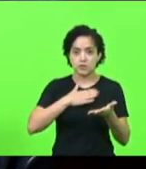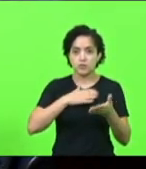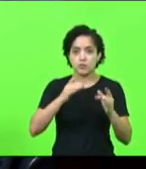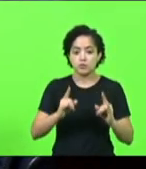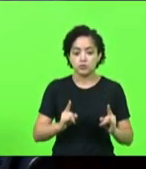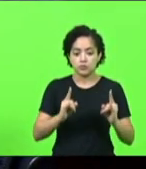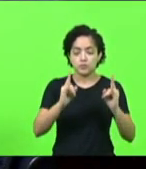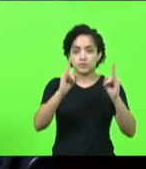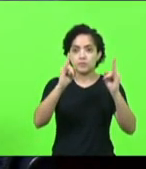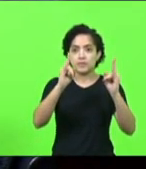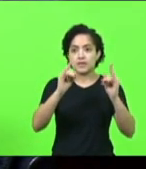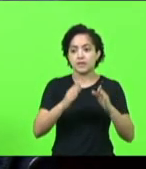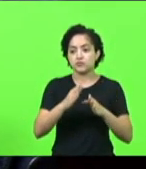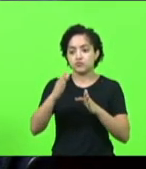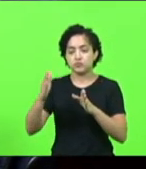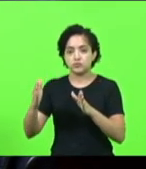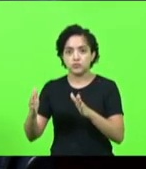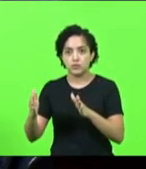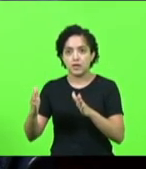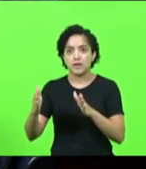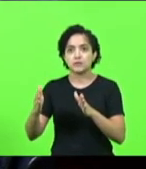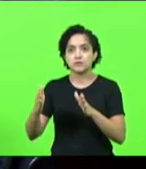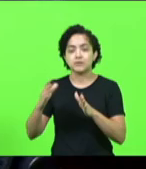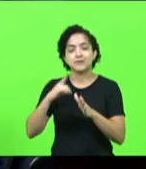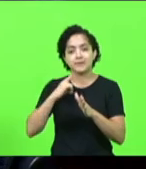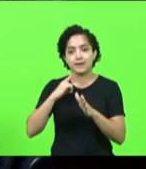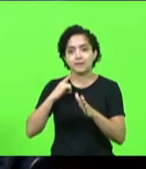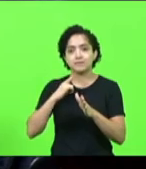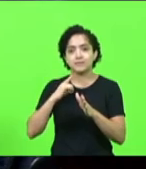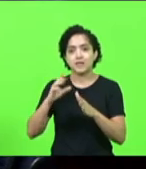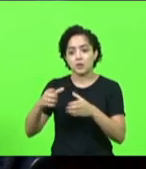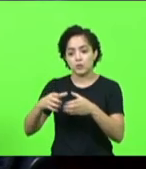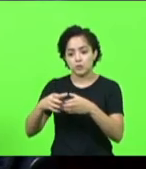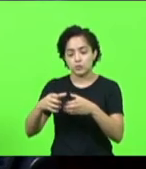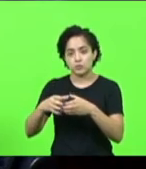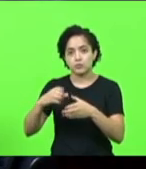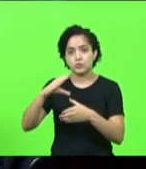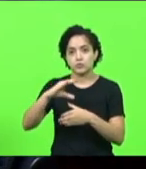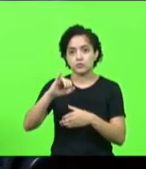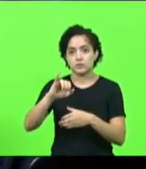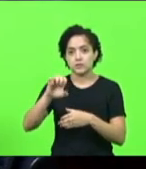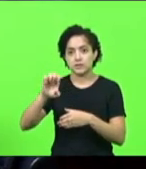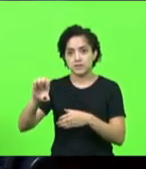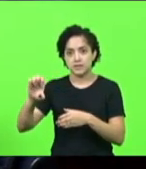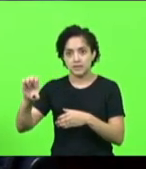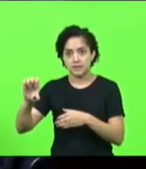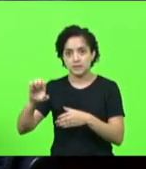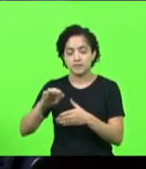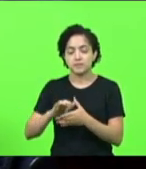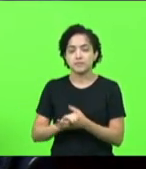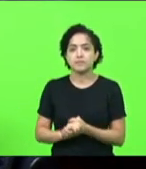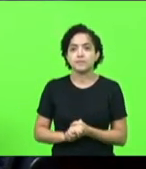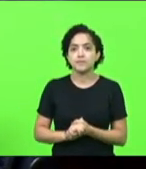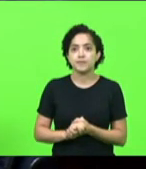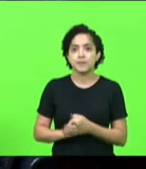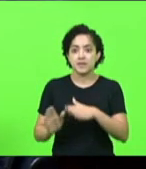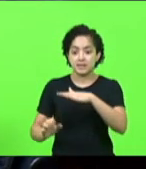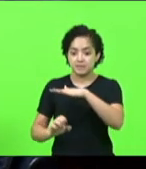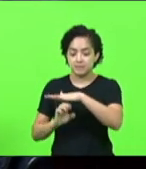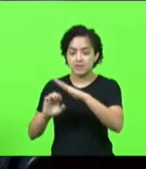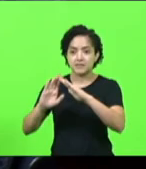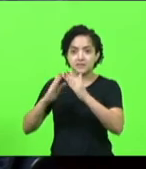sequência está a unidade do centro de integração empresa escola